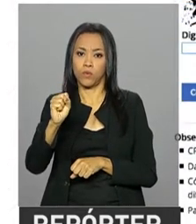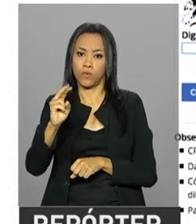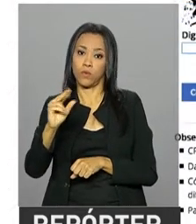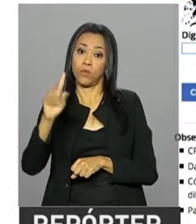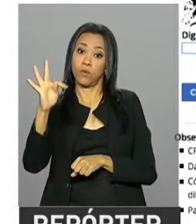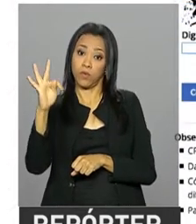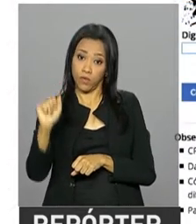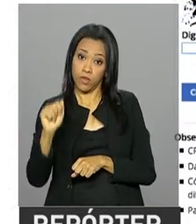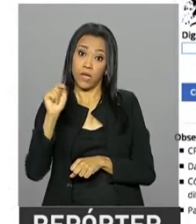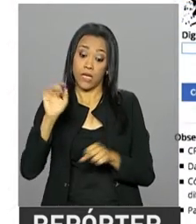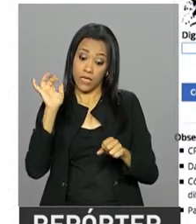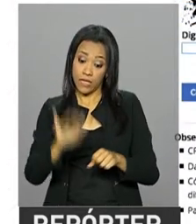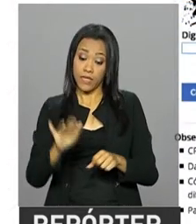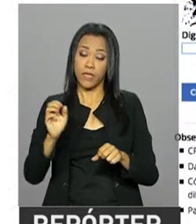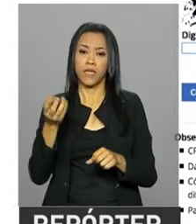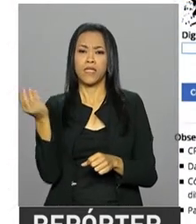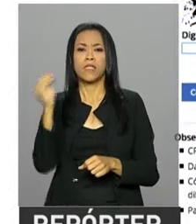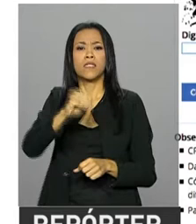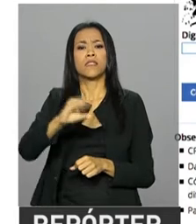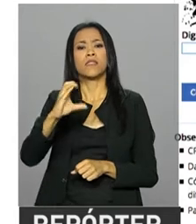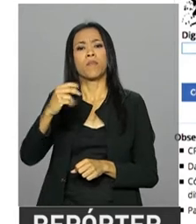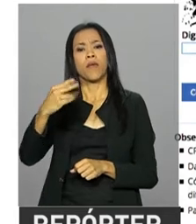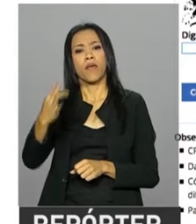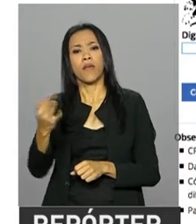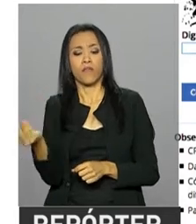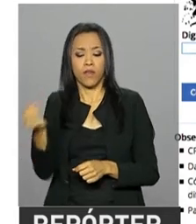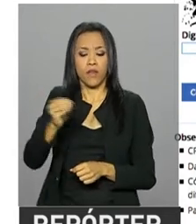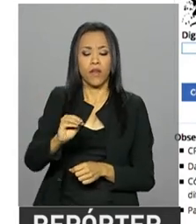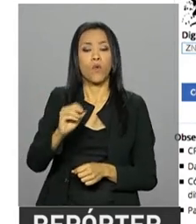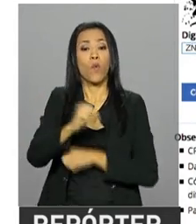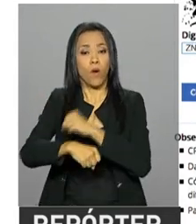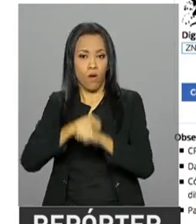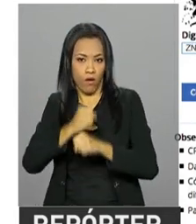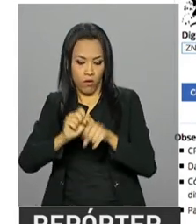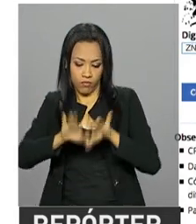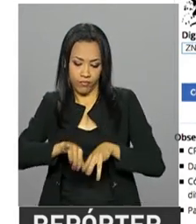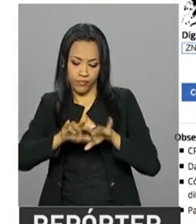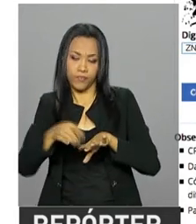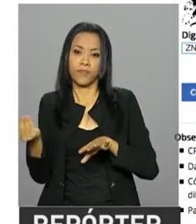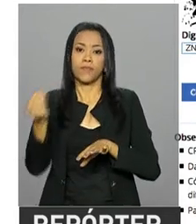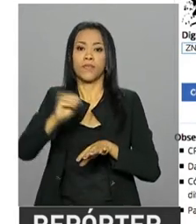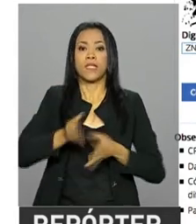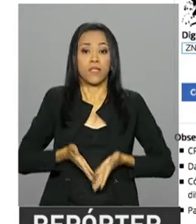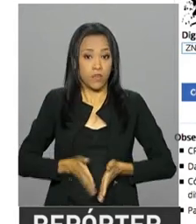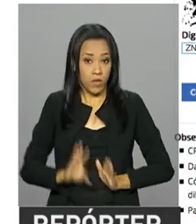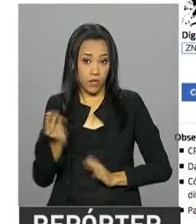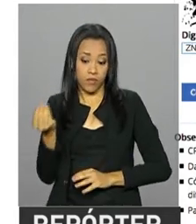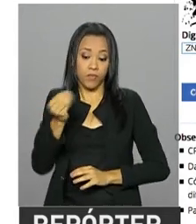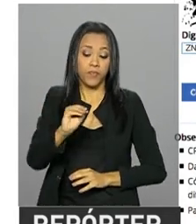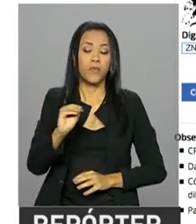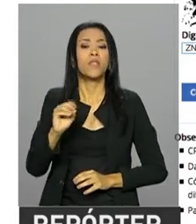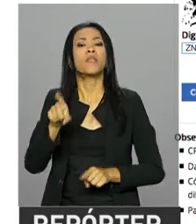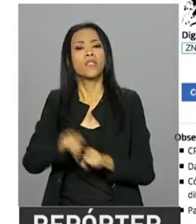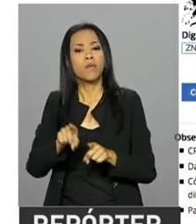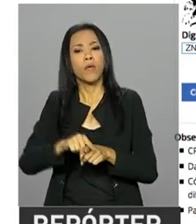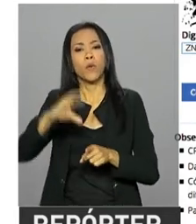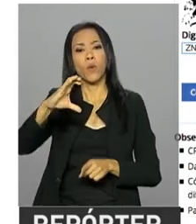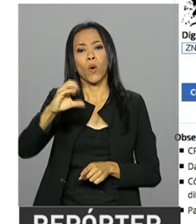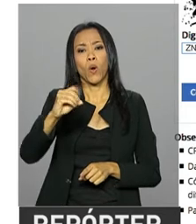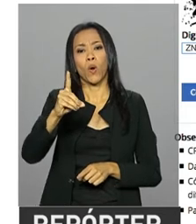preencha o formulário com CPF, ano da declaração, data de nascimento e o código de segurança que será